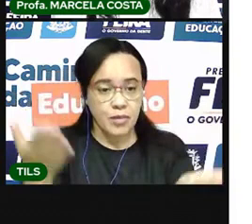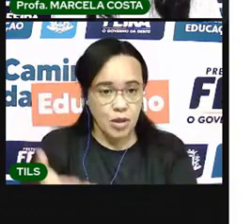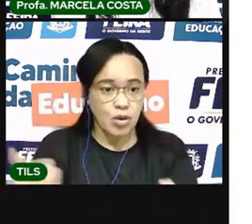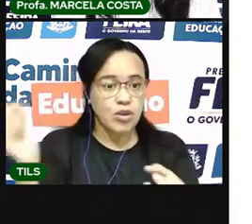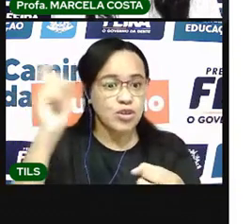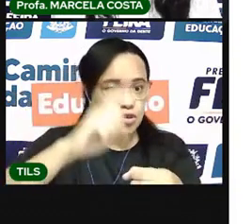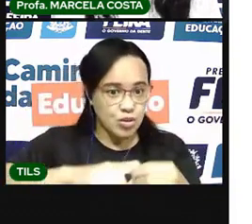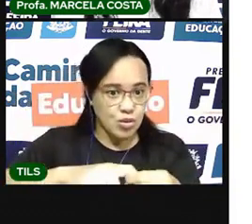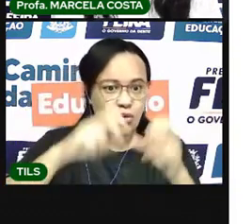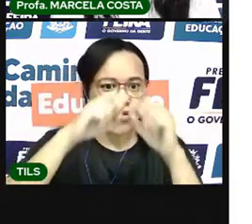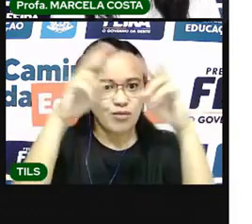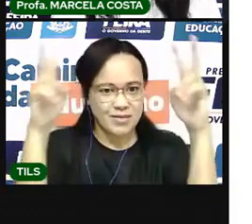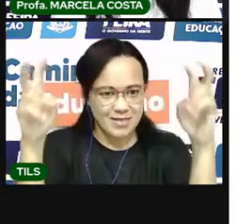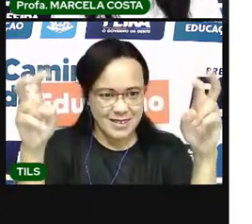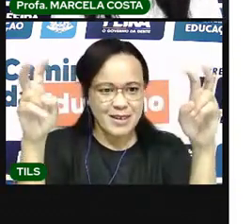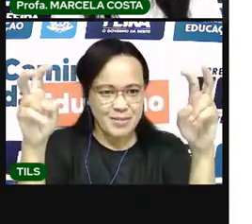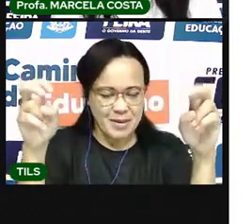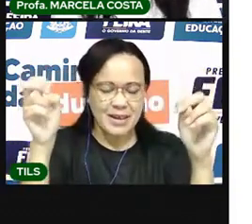esse assunto.